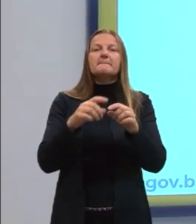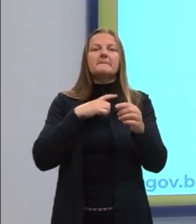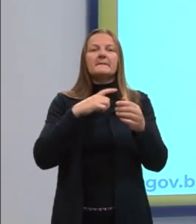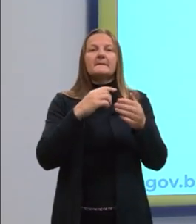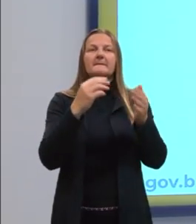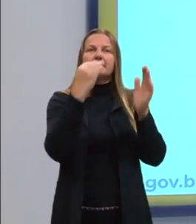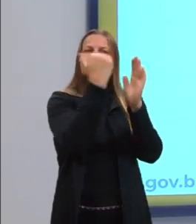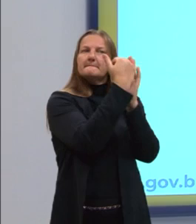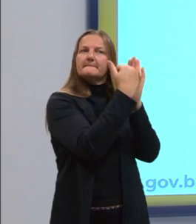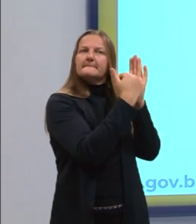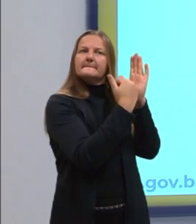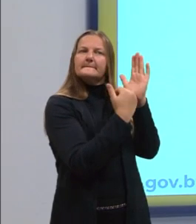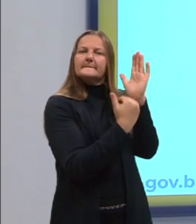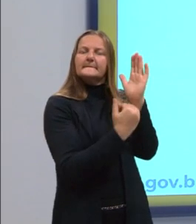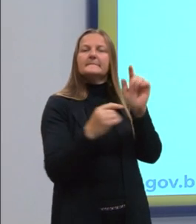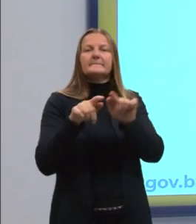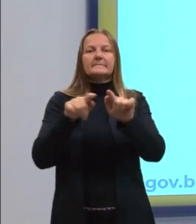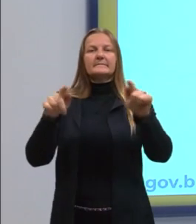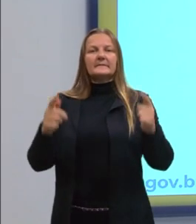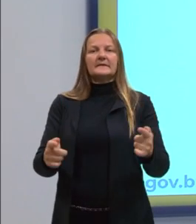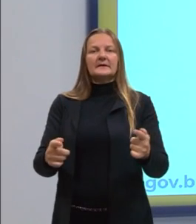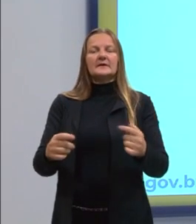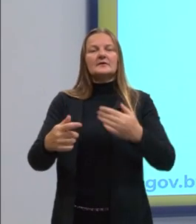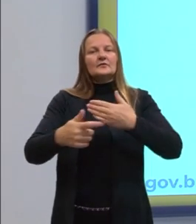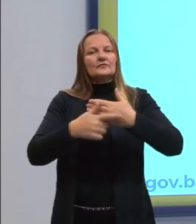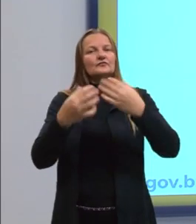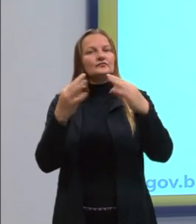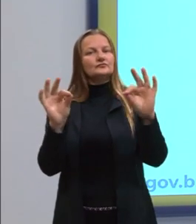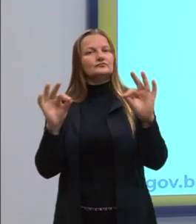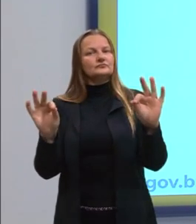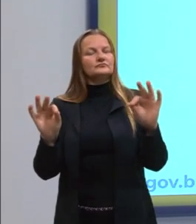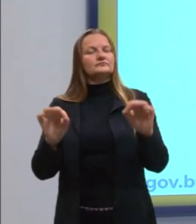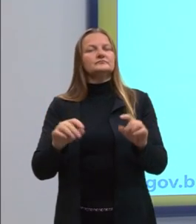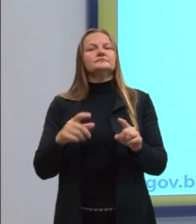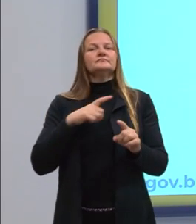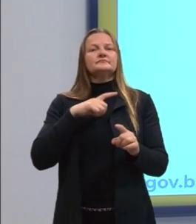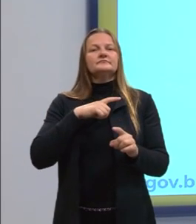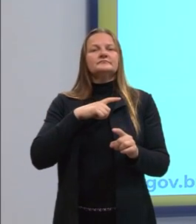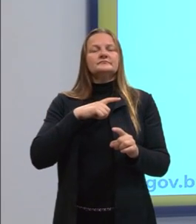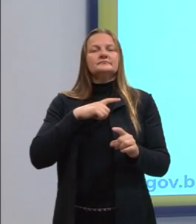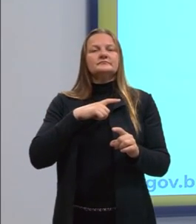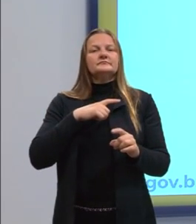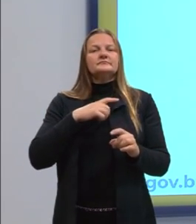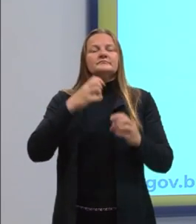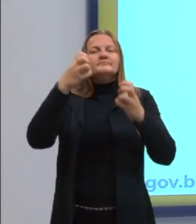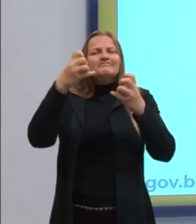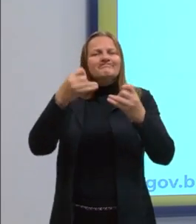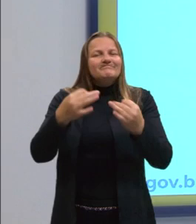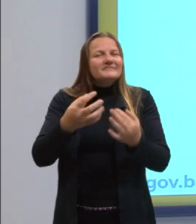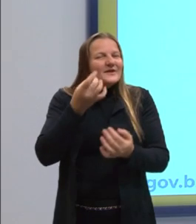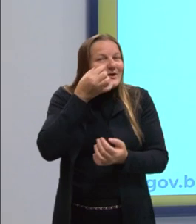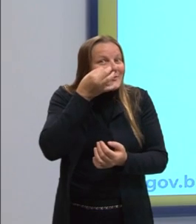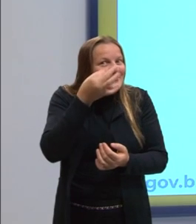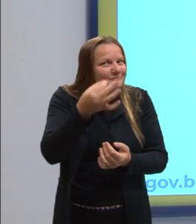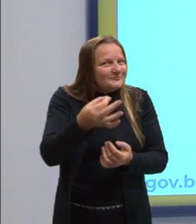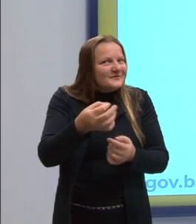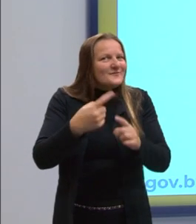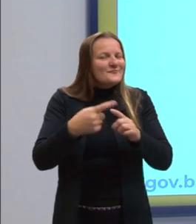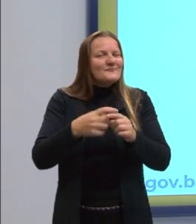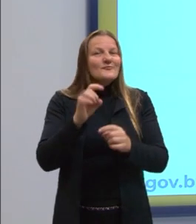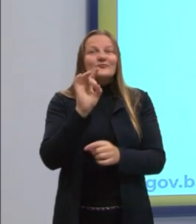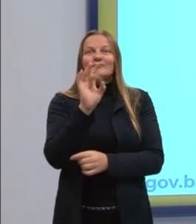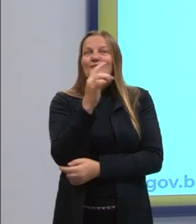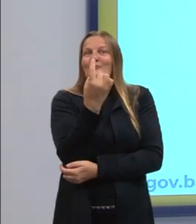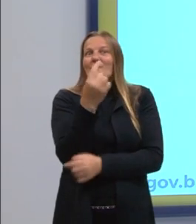nossas classes gramaticais e as funções sintáticas. E é interessante a gente dizer aqui que a única classe